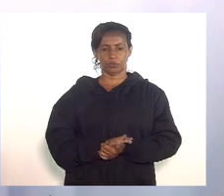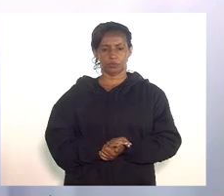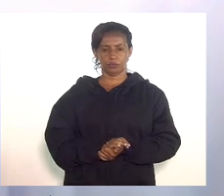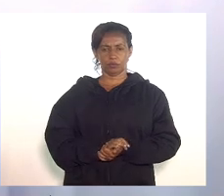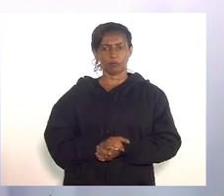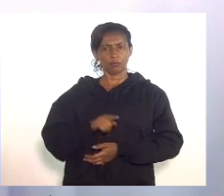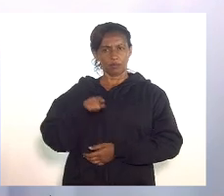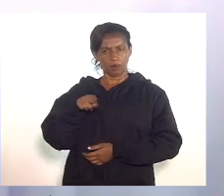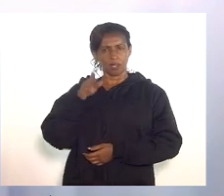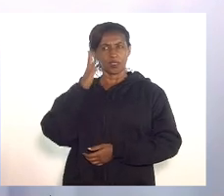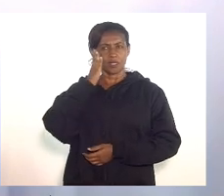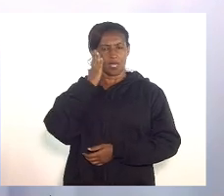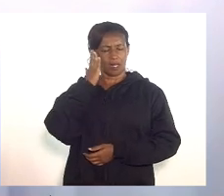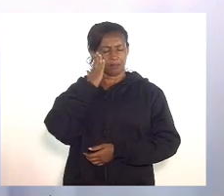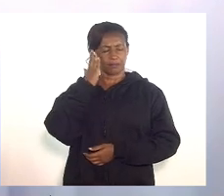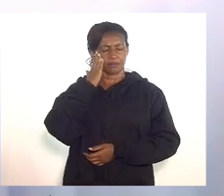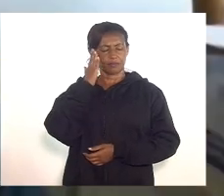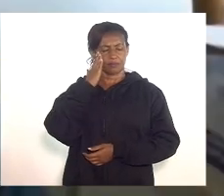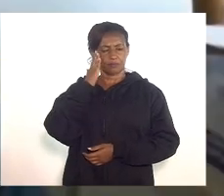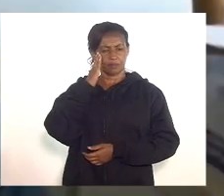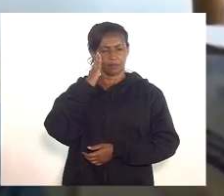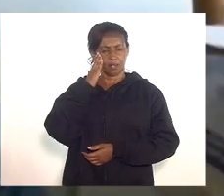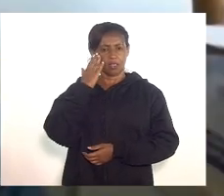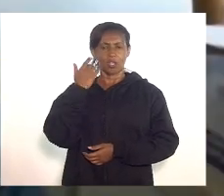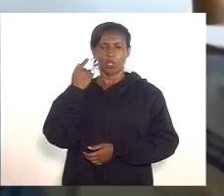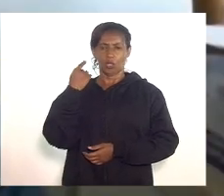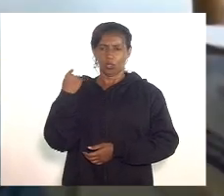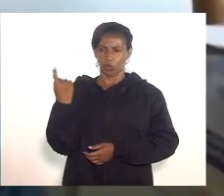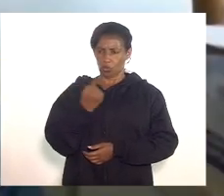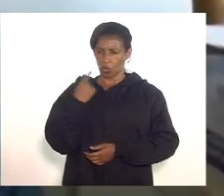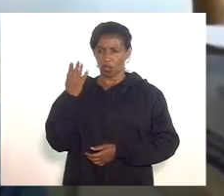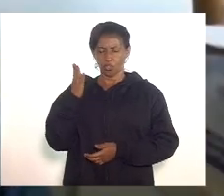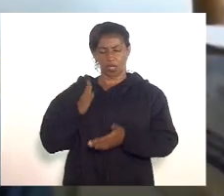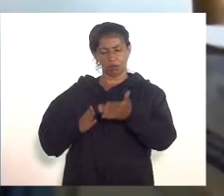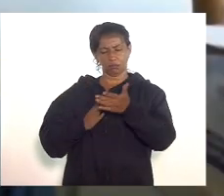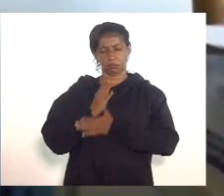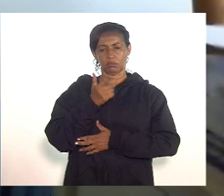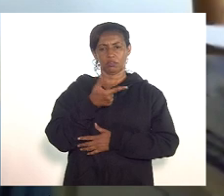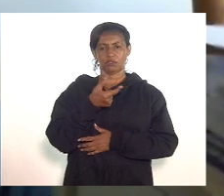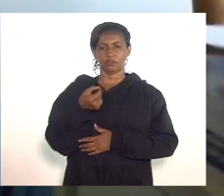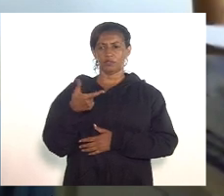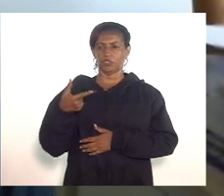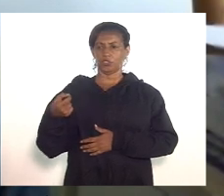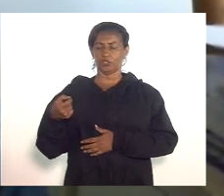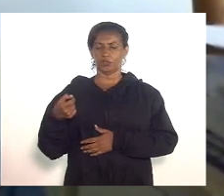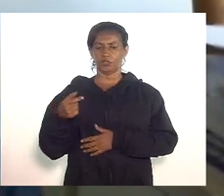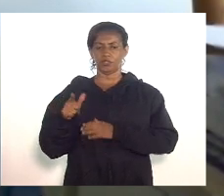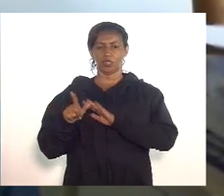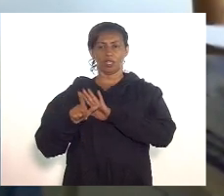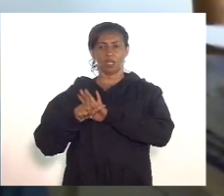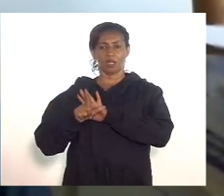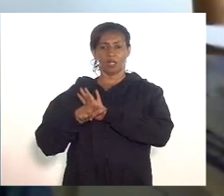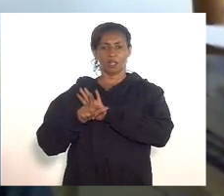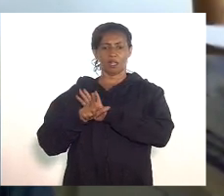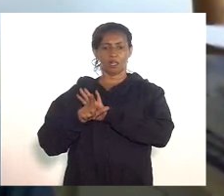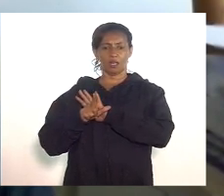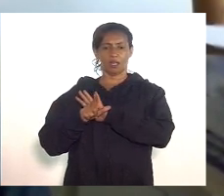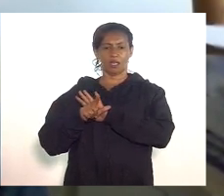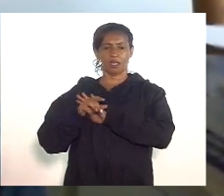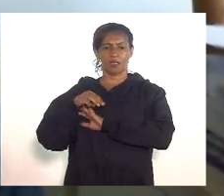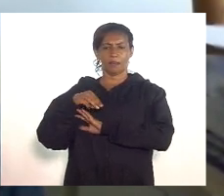sabe muito bem que nós aprovamos em 2020 a lei do marketplace lei